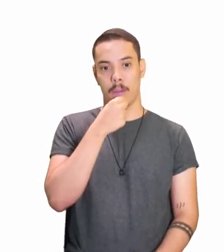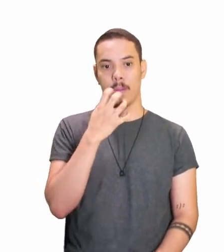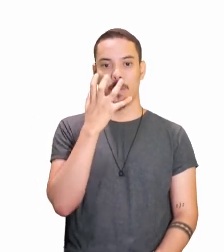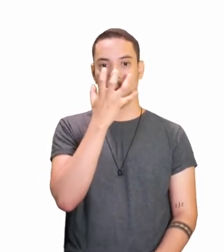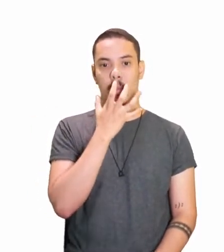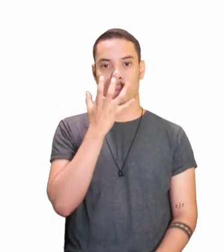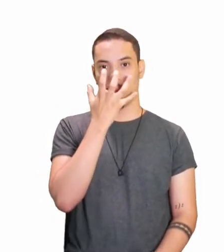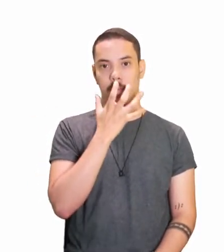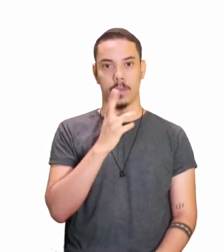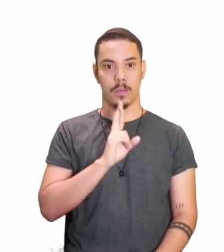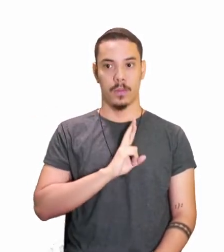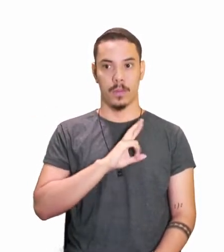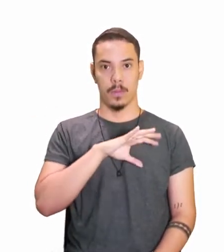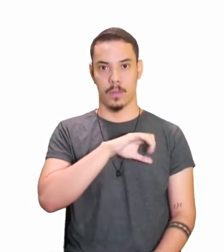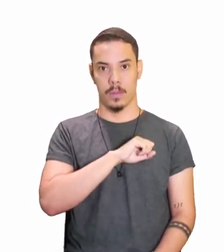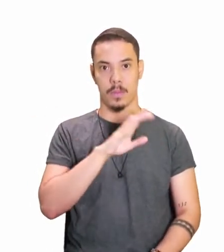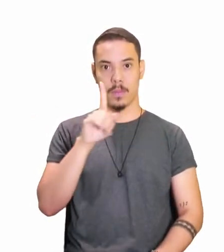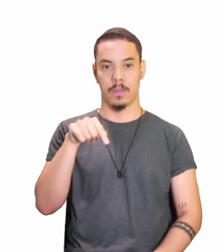ação.